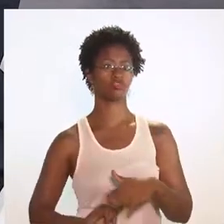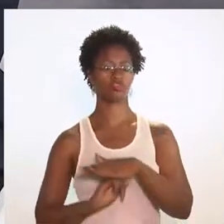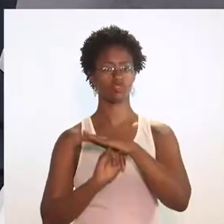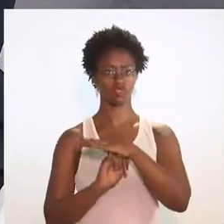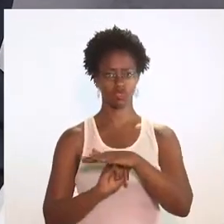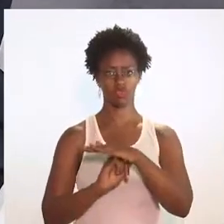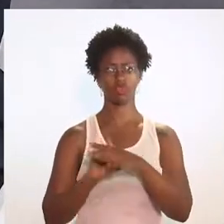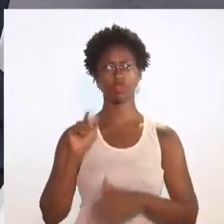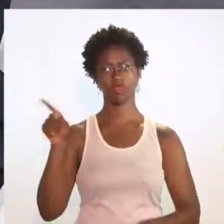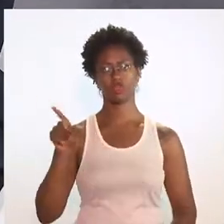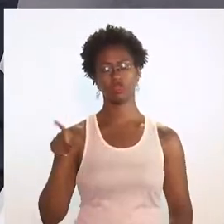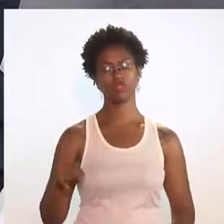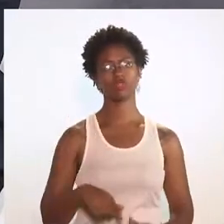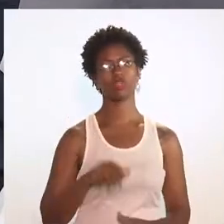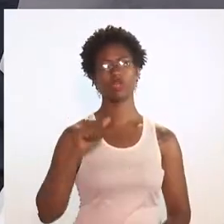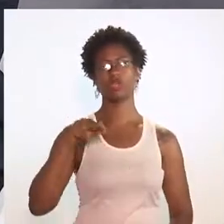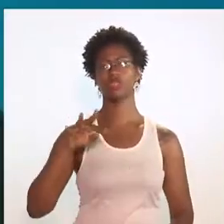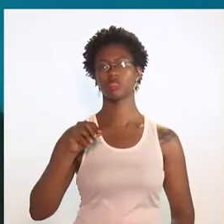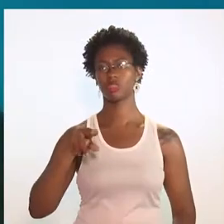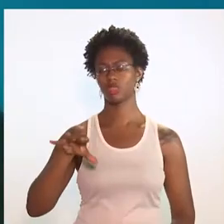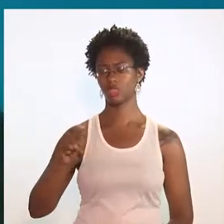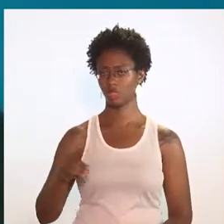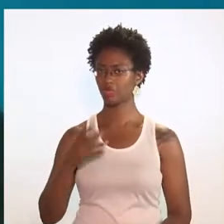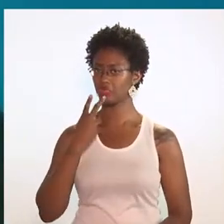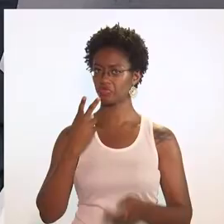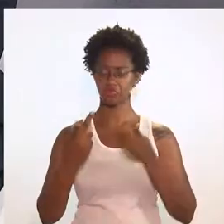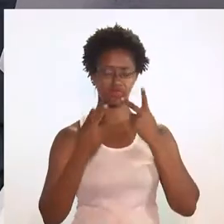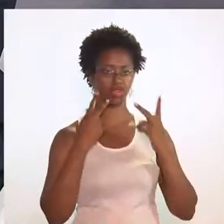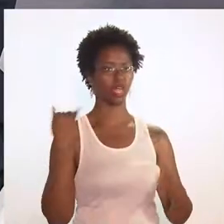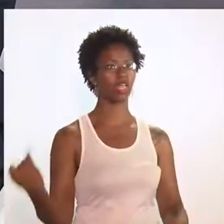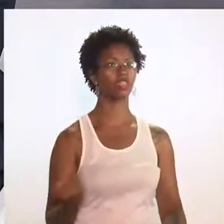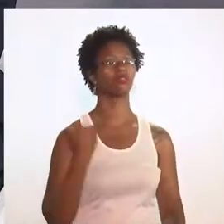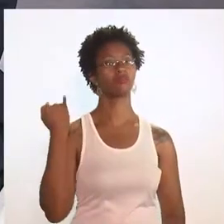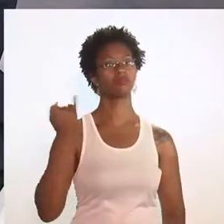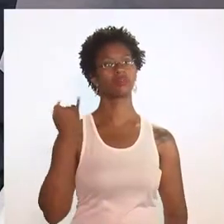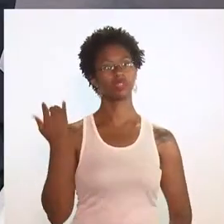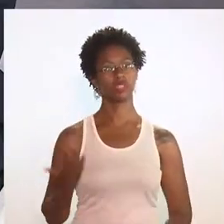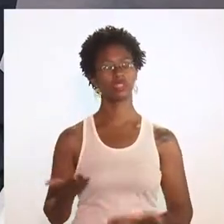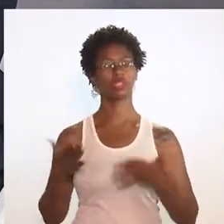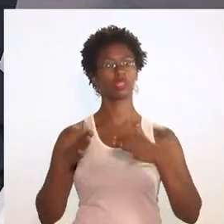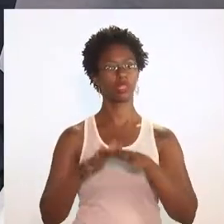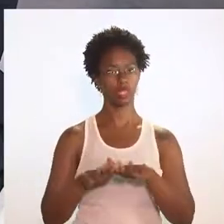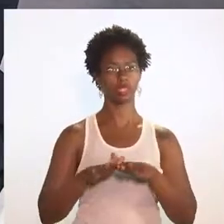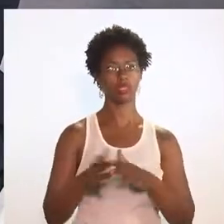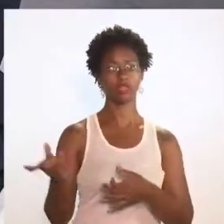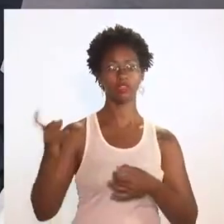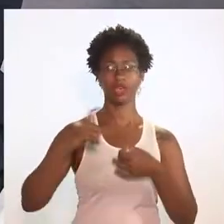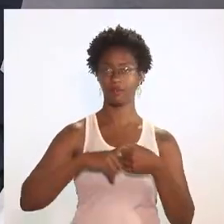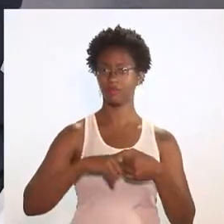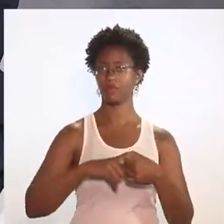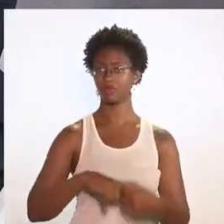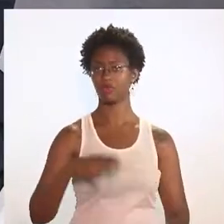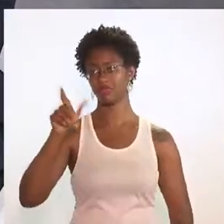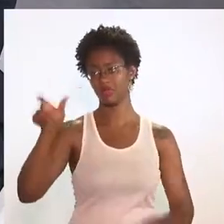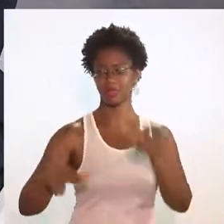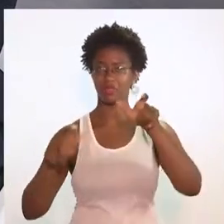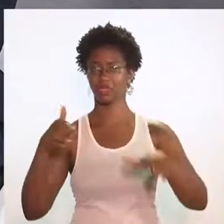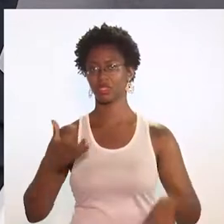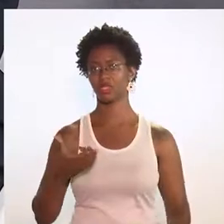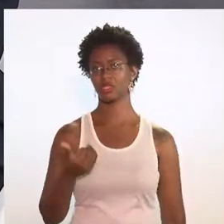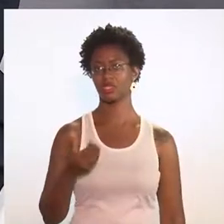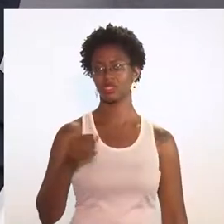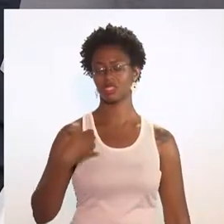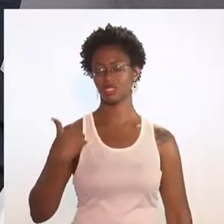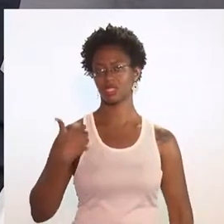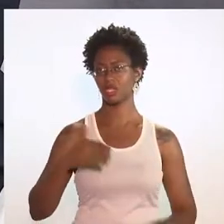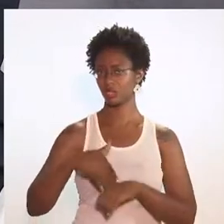institucional do Instituto Mongeral Aego, Antônio Leitão, para falarem sobre a importância da inserção e reinserção dos 60 a